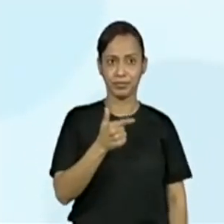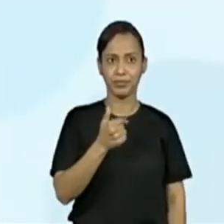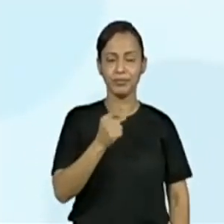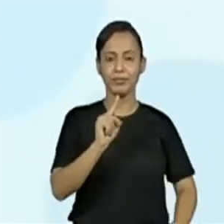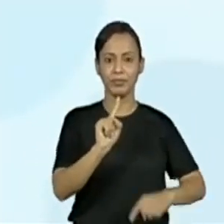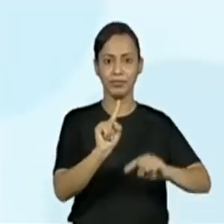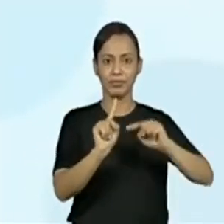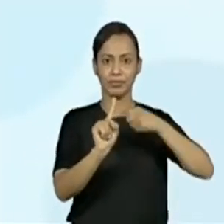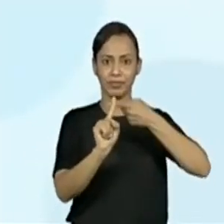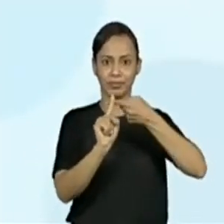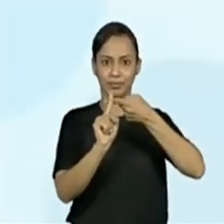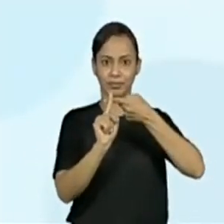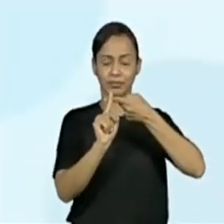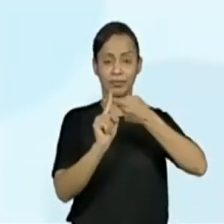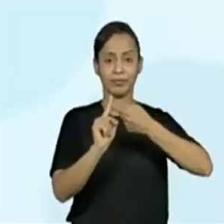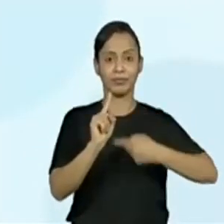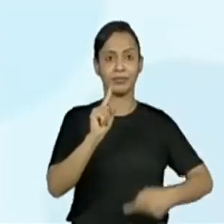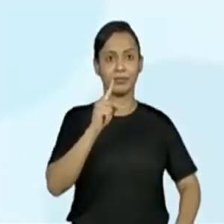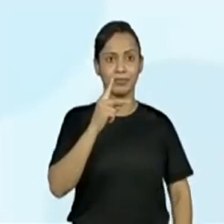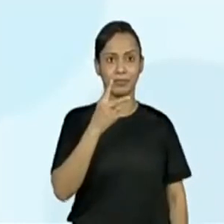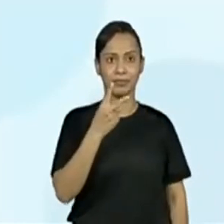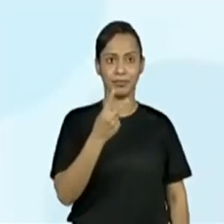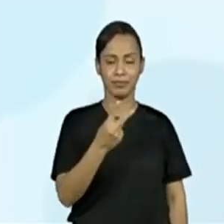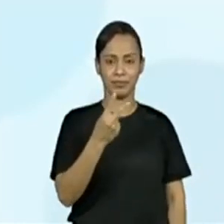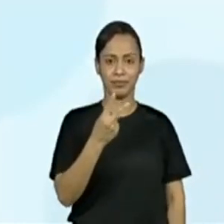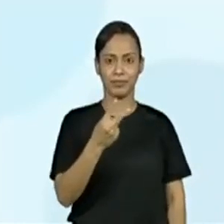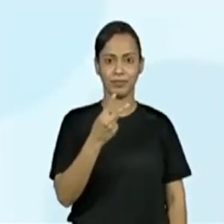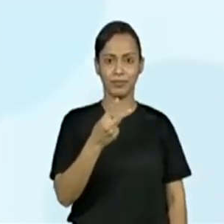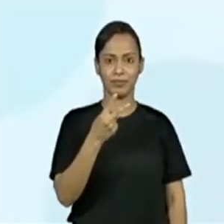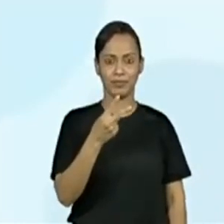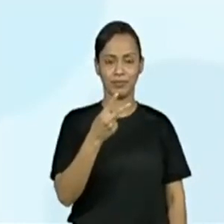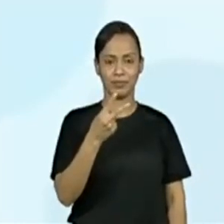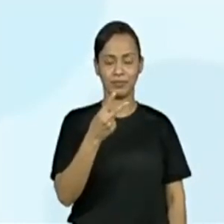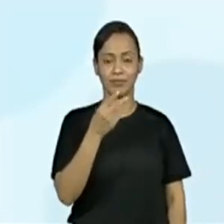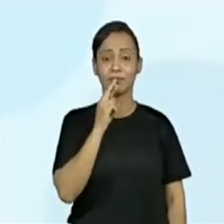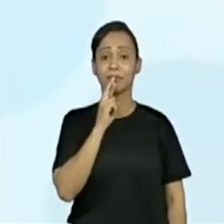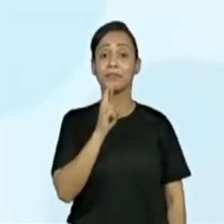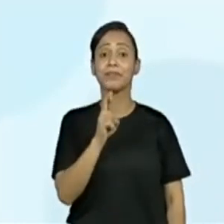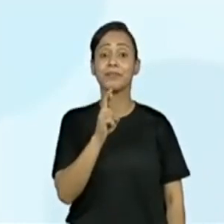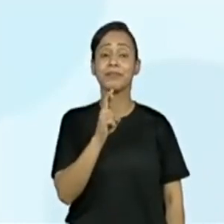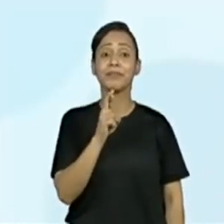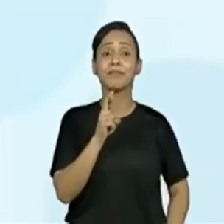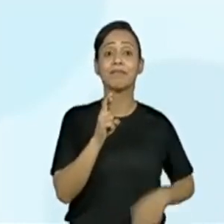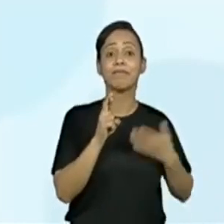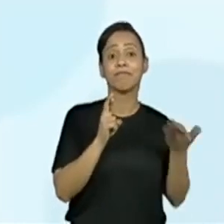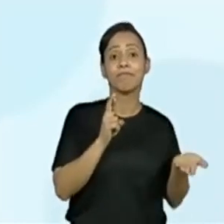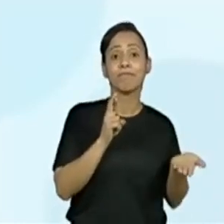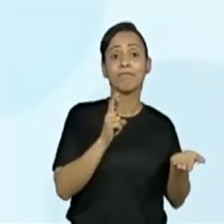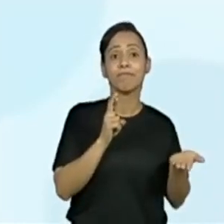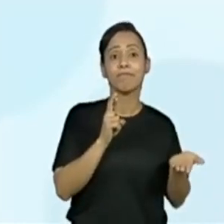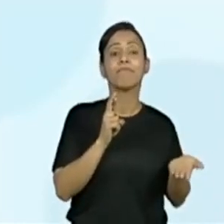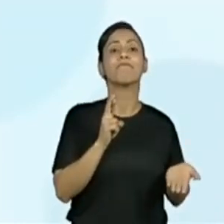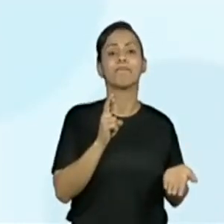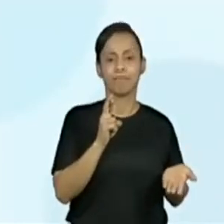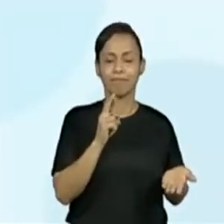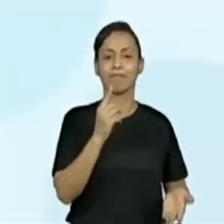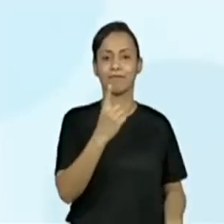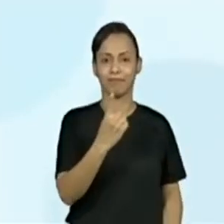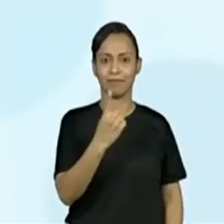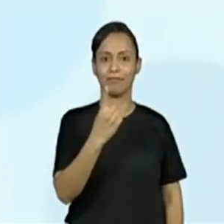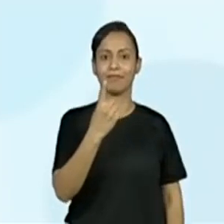temos um último salto. 12 mais 2. Chegaremos, então, no número